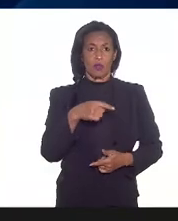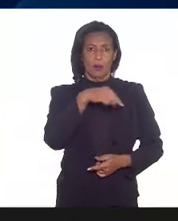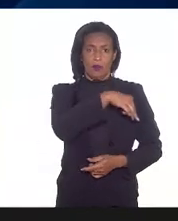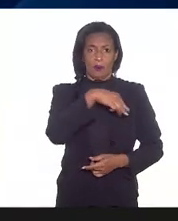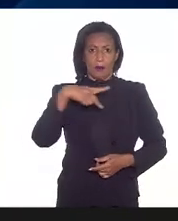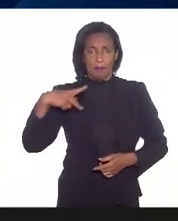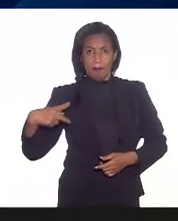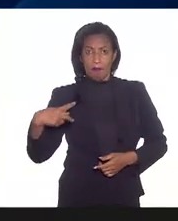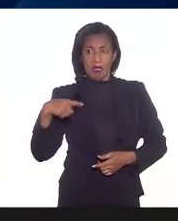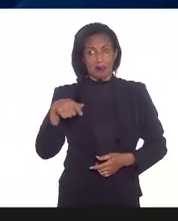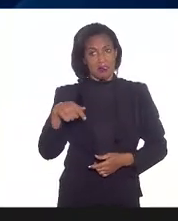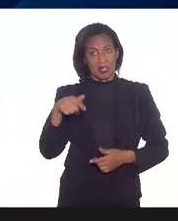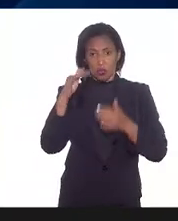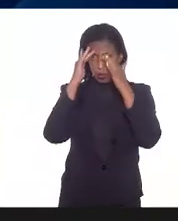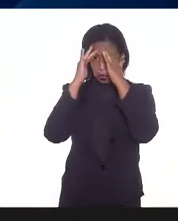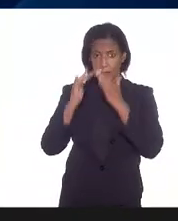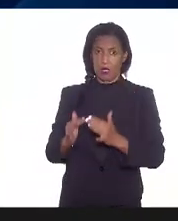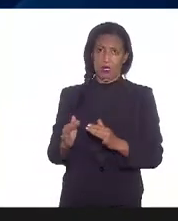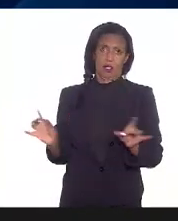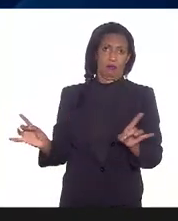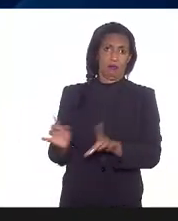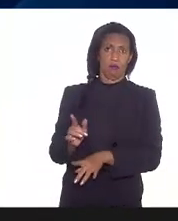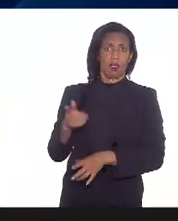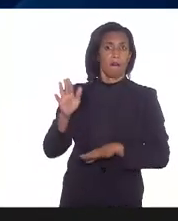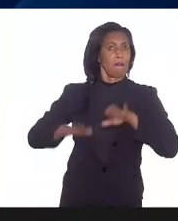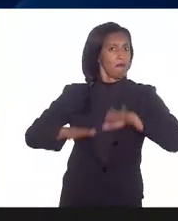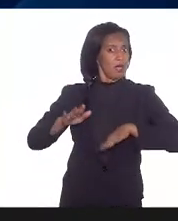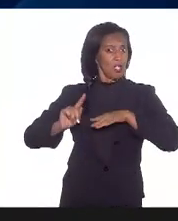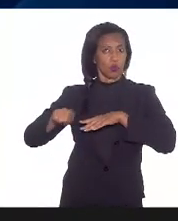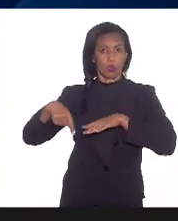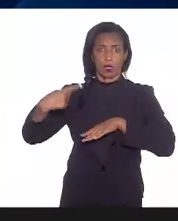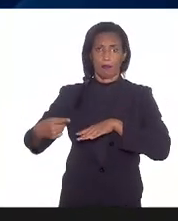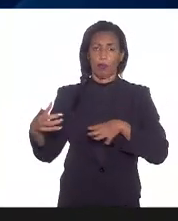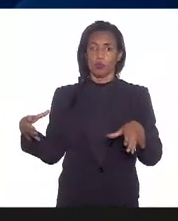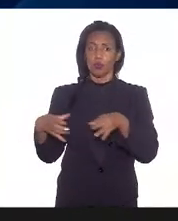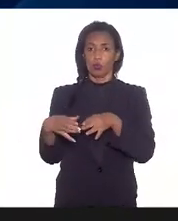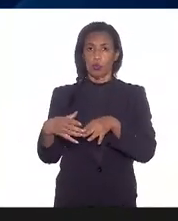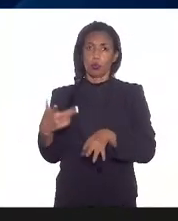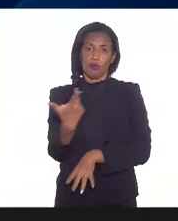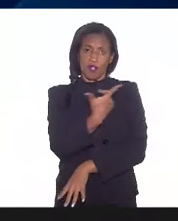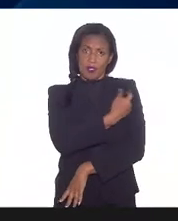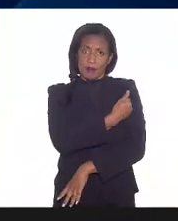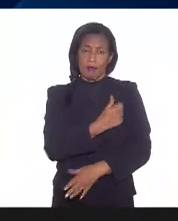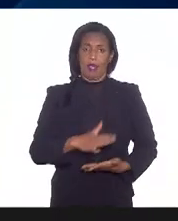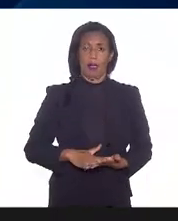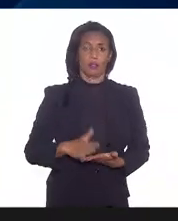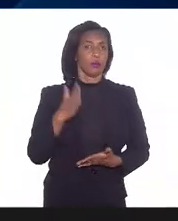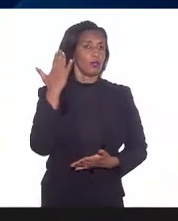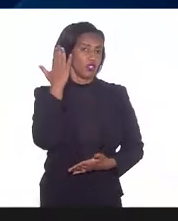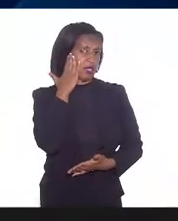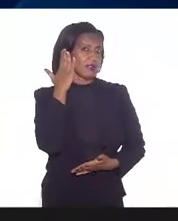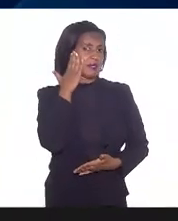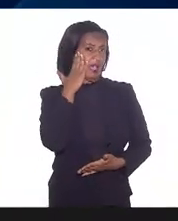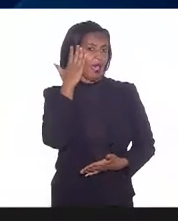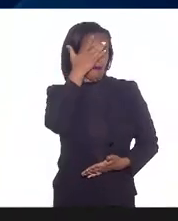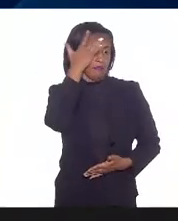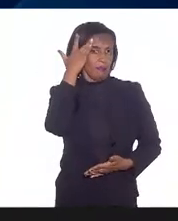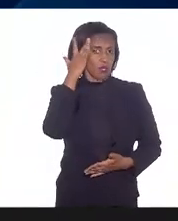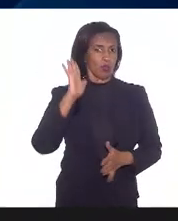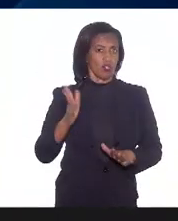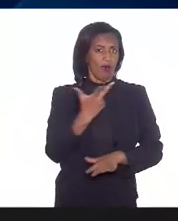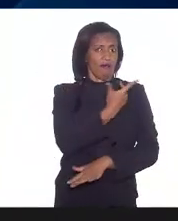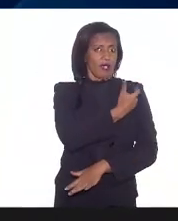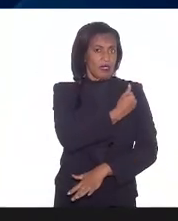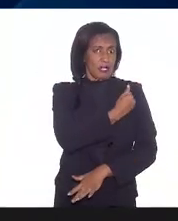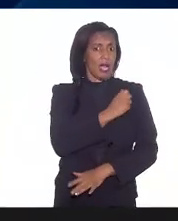Público sejam cumpridas e continuem sendo cumpridas mesmo após esse grupo vacinado porque a gente sabe que o vacinado ele ainda